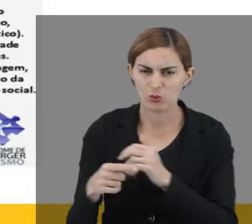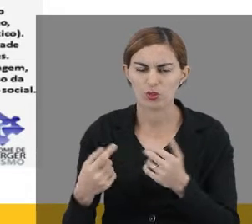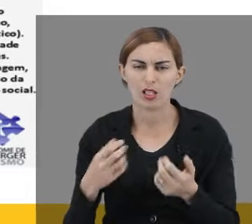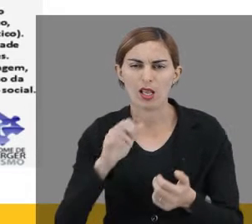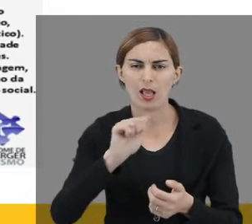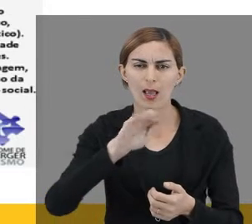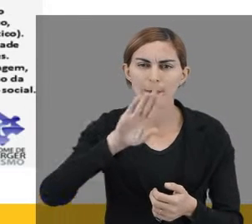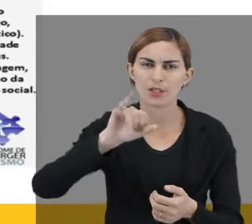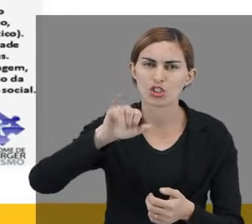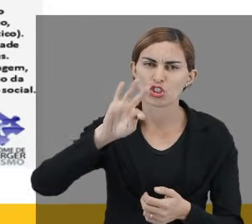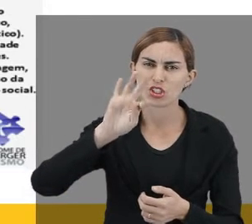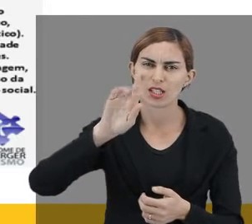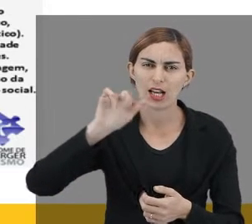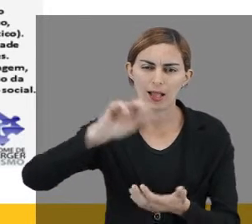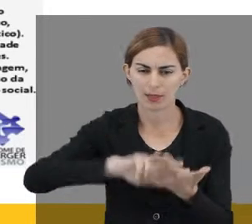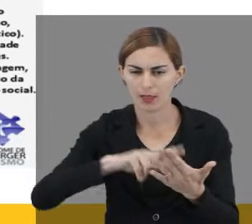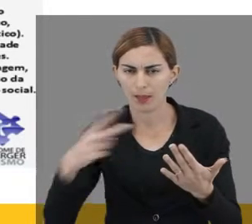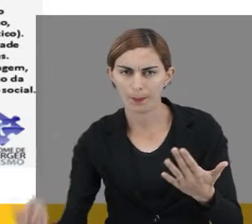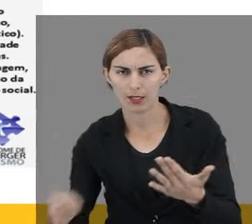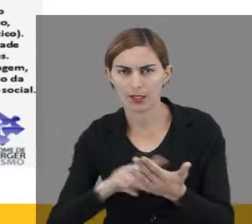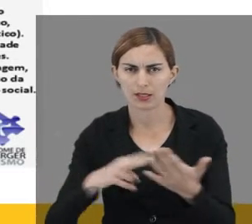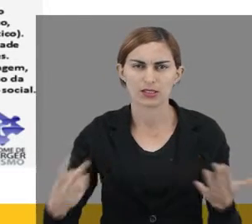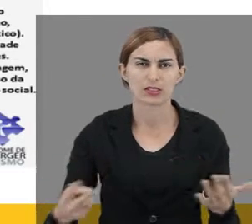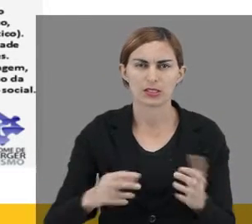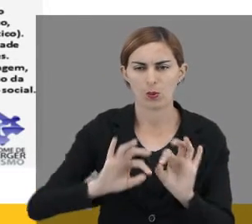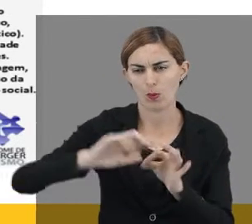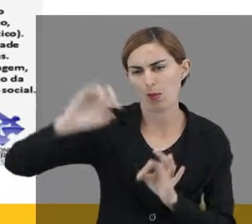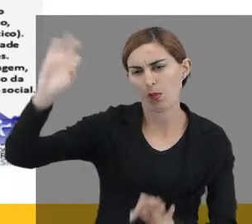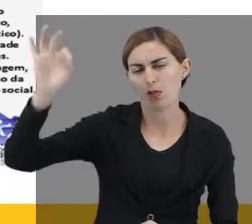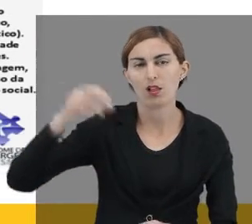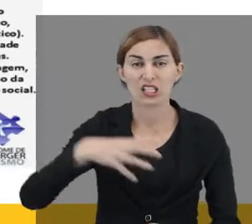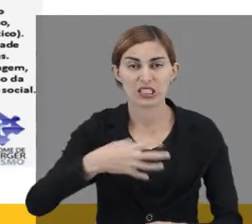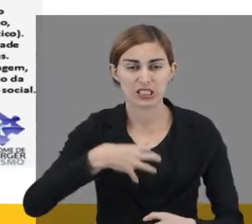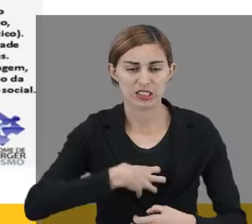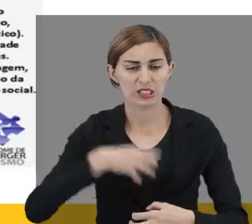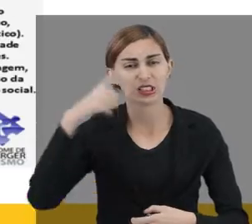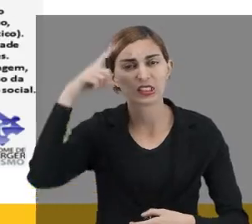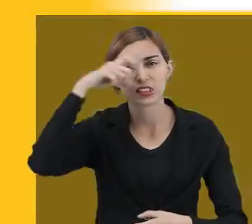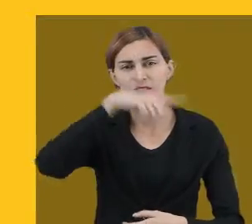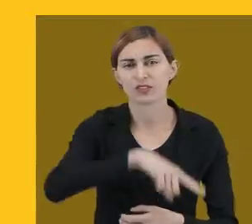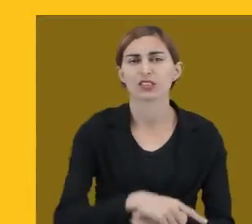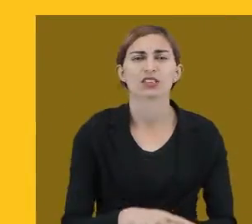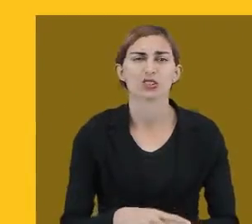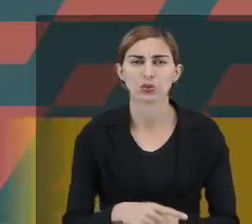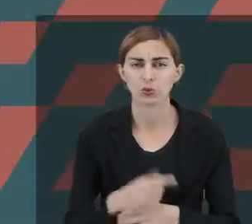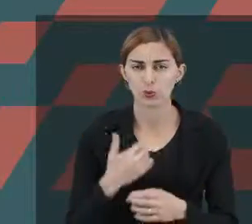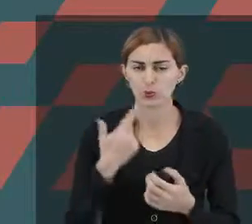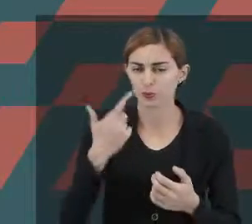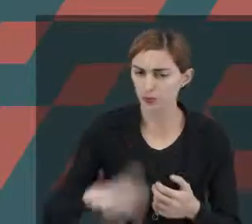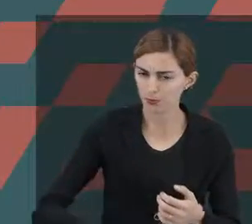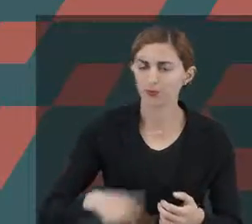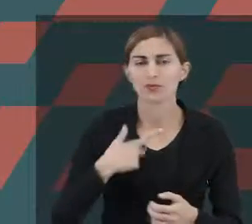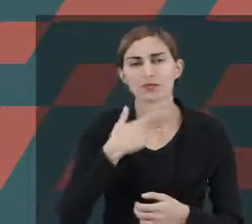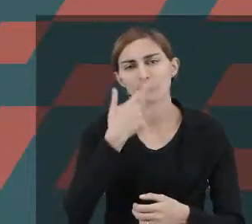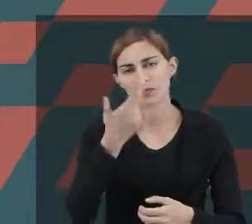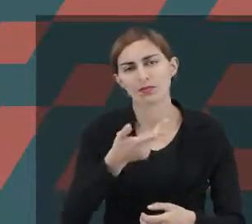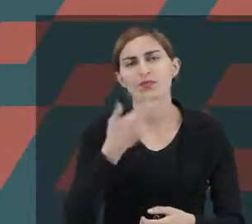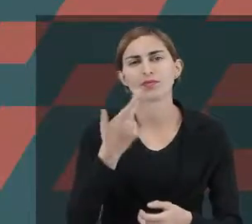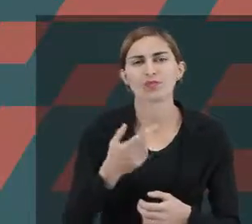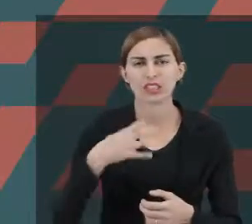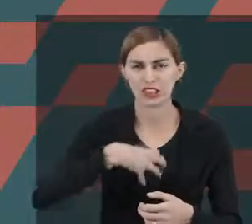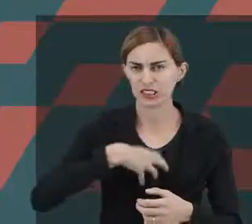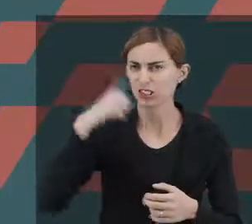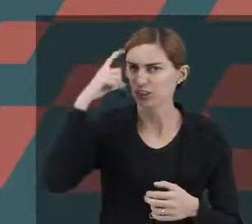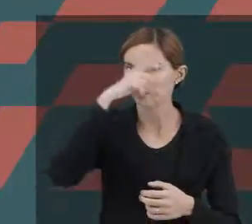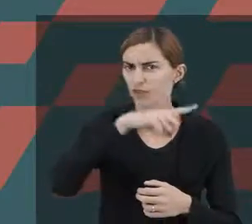muito abstratas, questões de interpretação muito ampla, a criança vai sentir dificuldade. E aí mais uma vez eu digo,